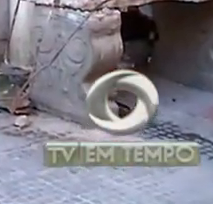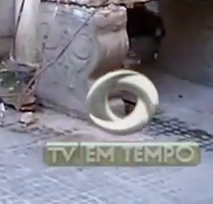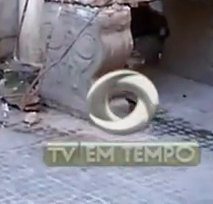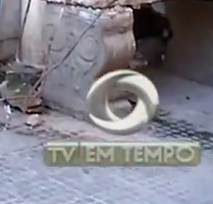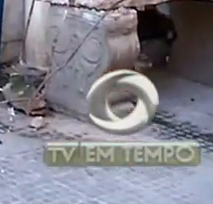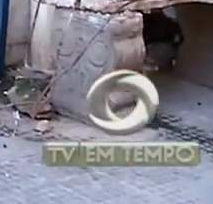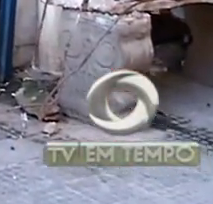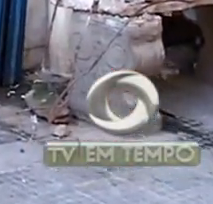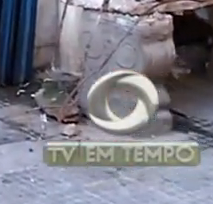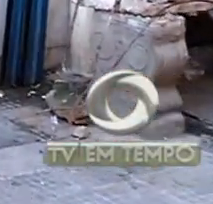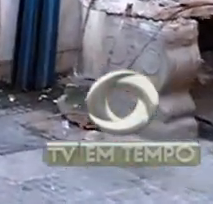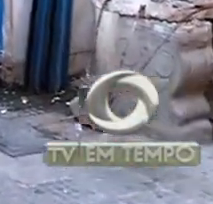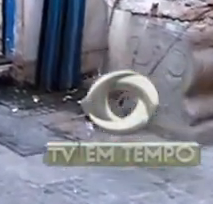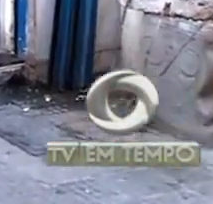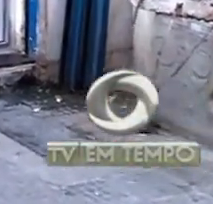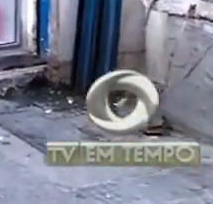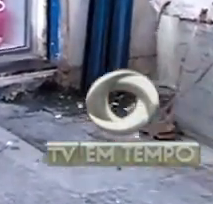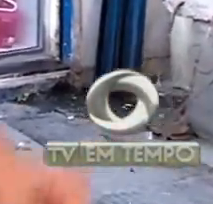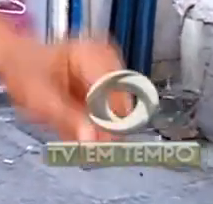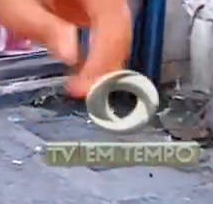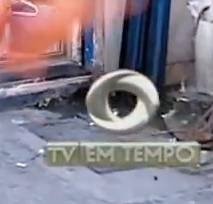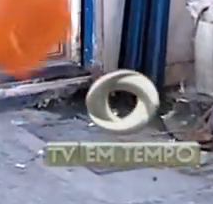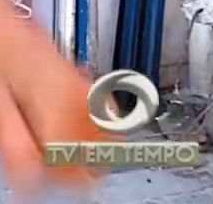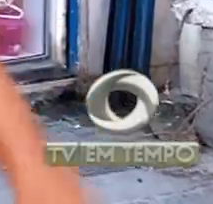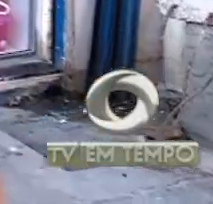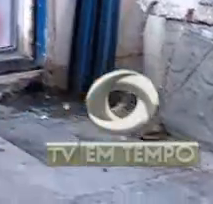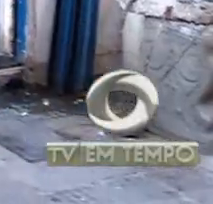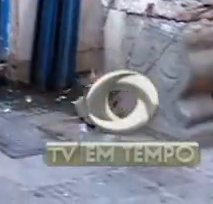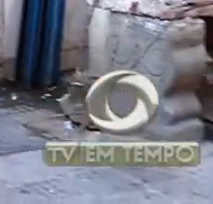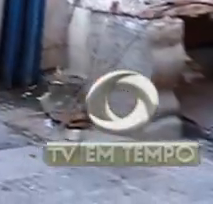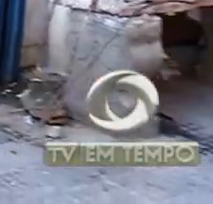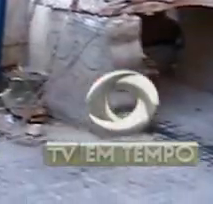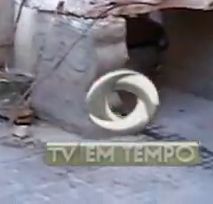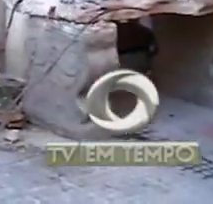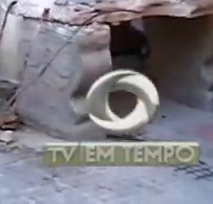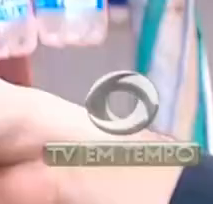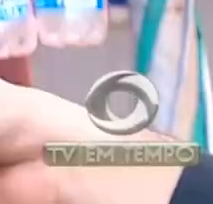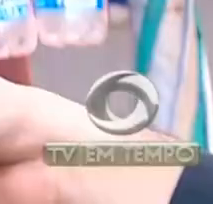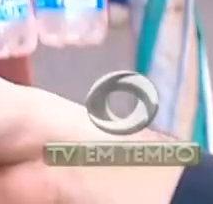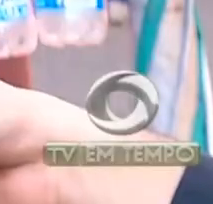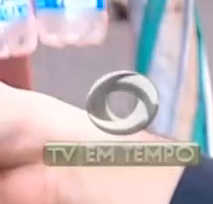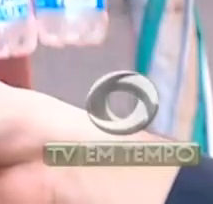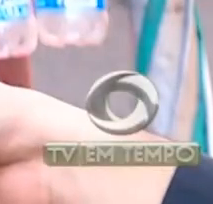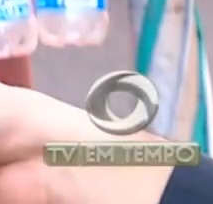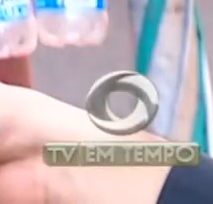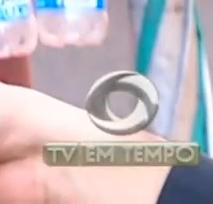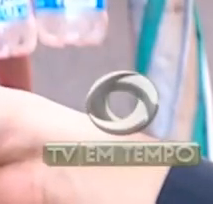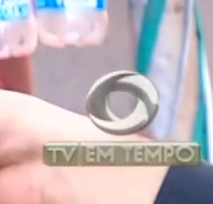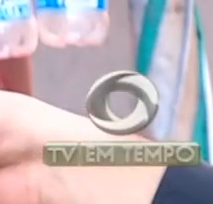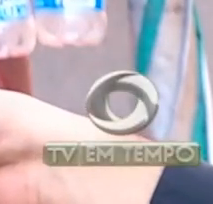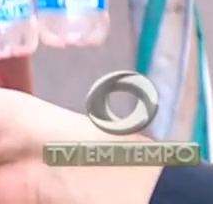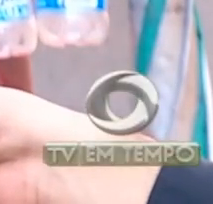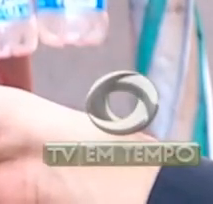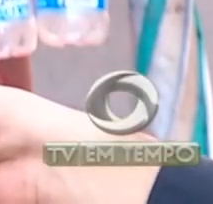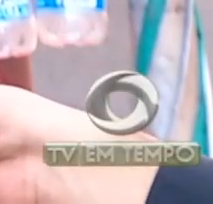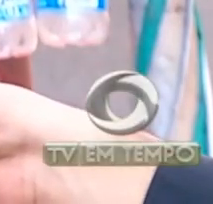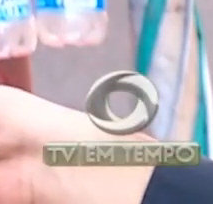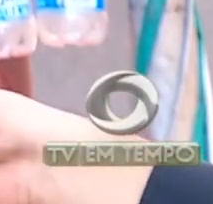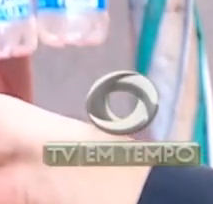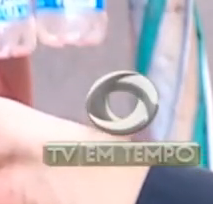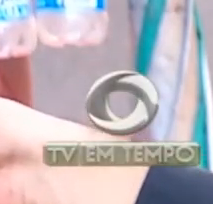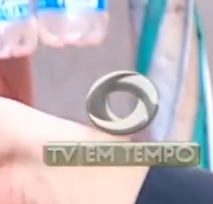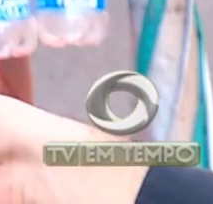vende água nas ruas da capital. Se você trabalhar fechado, aí você sabe que